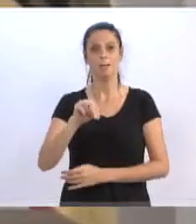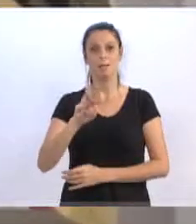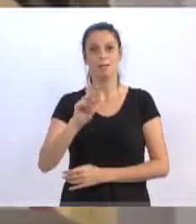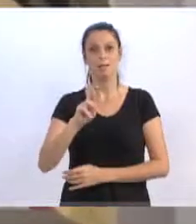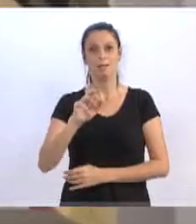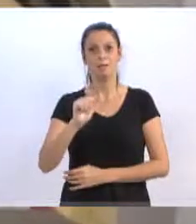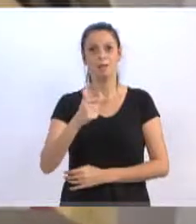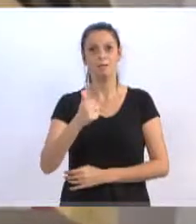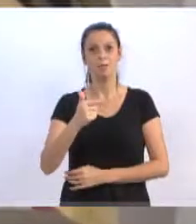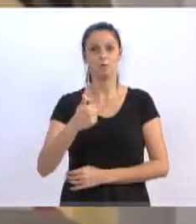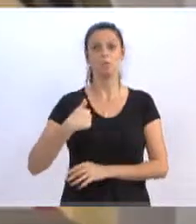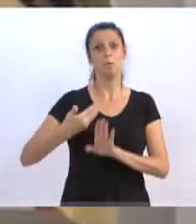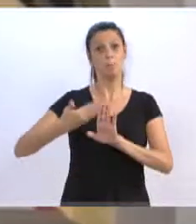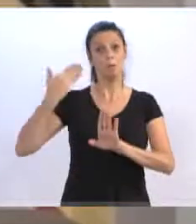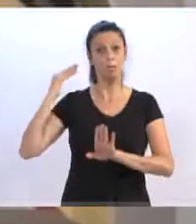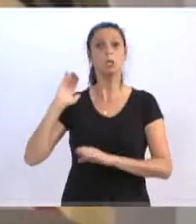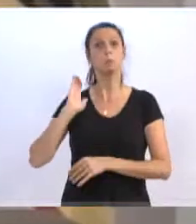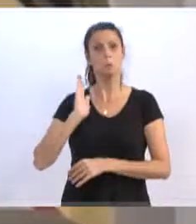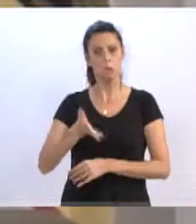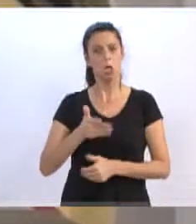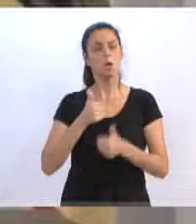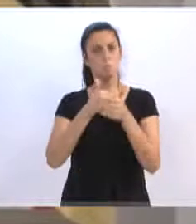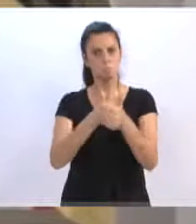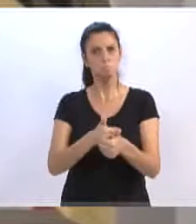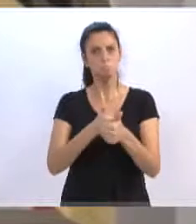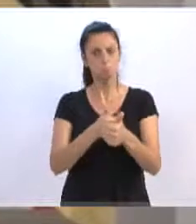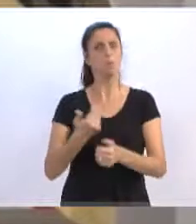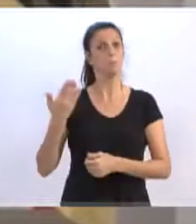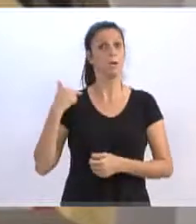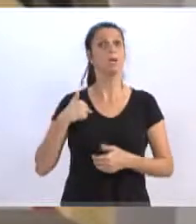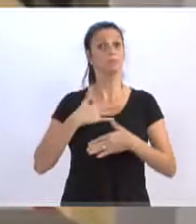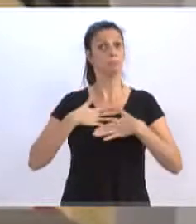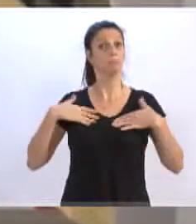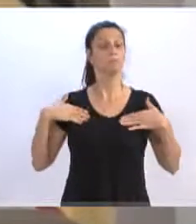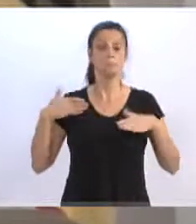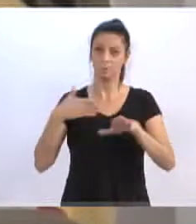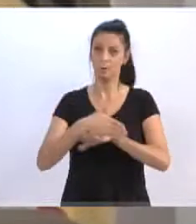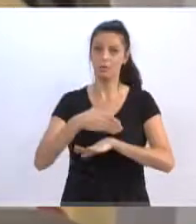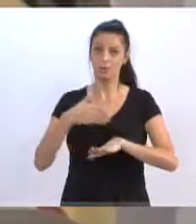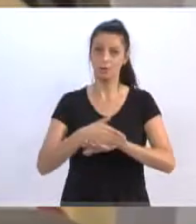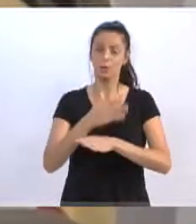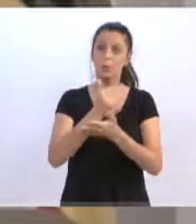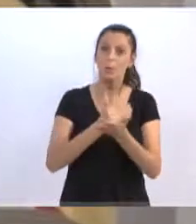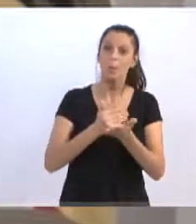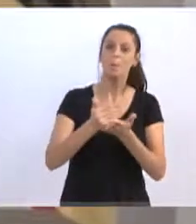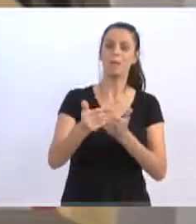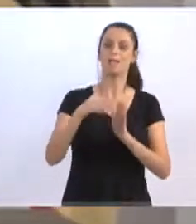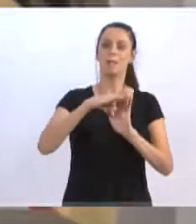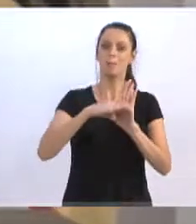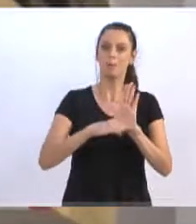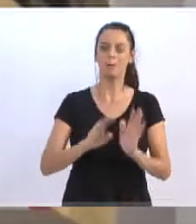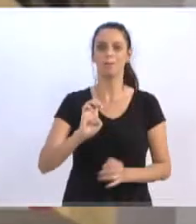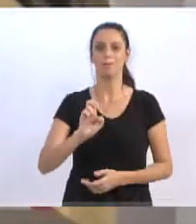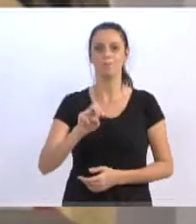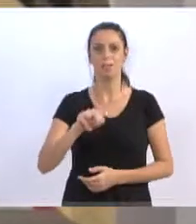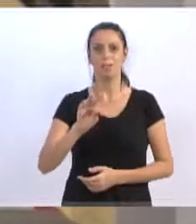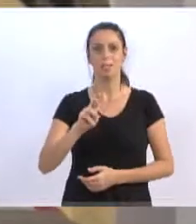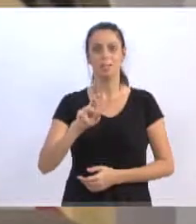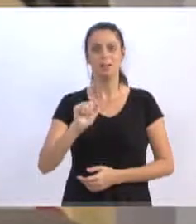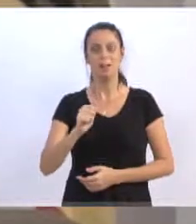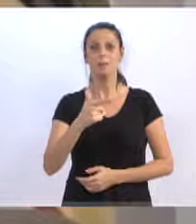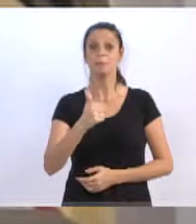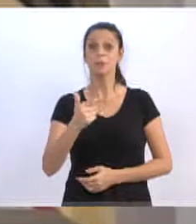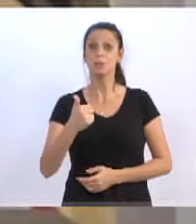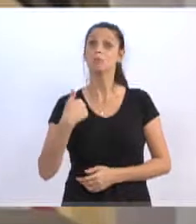desde o início, quando tive a oportunidade e a honra de participar do início do Entra 21, de ajudar a fazer